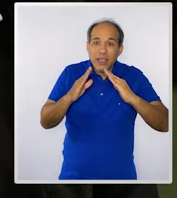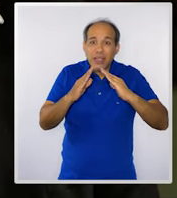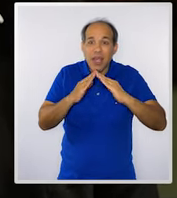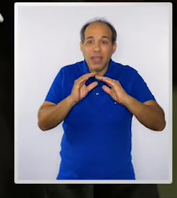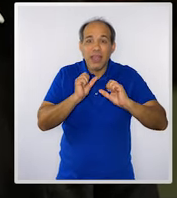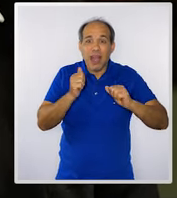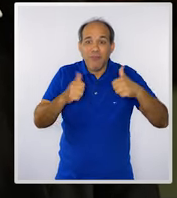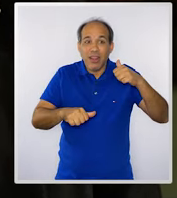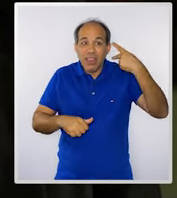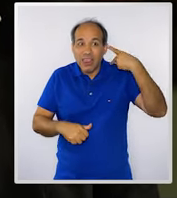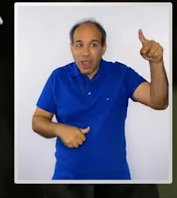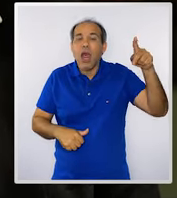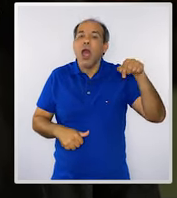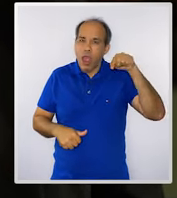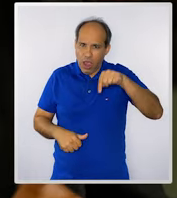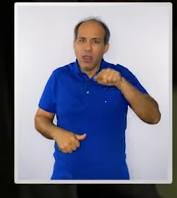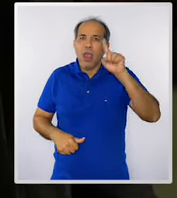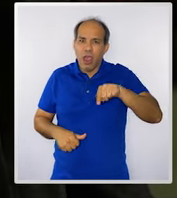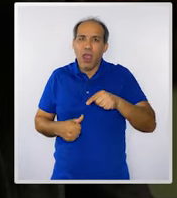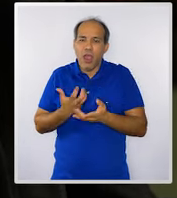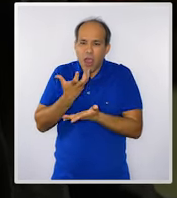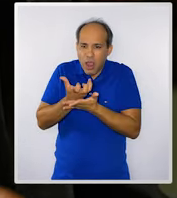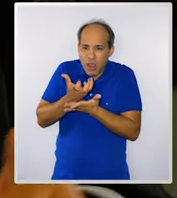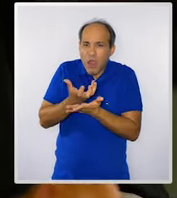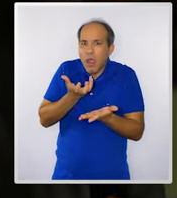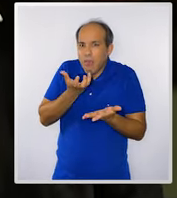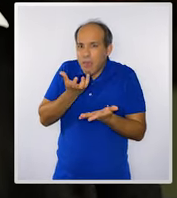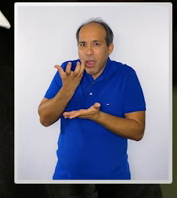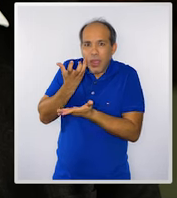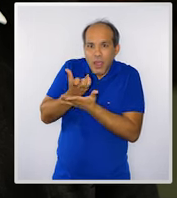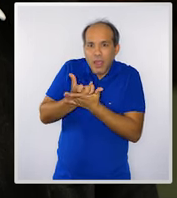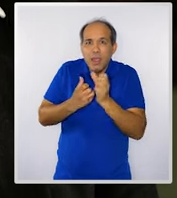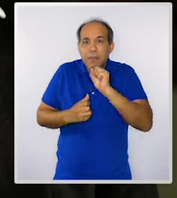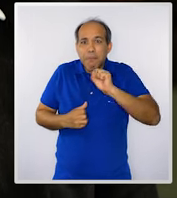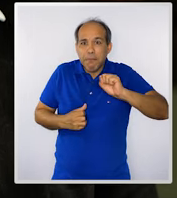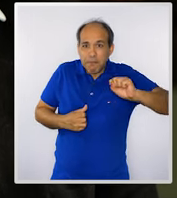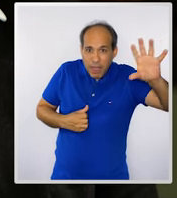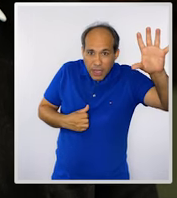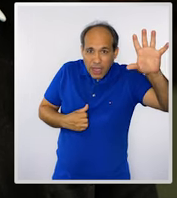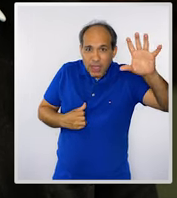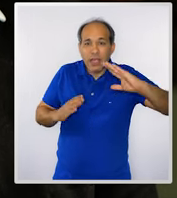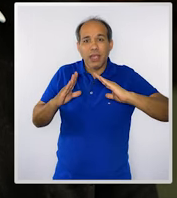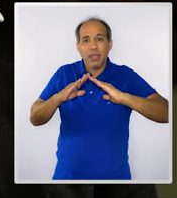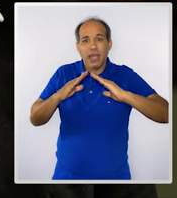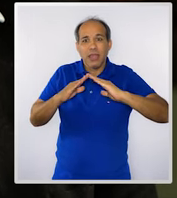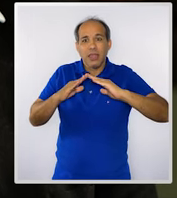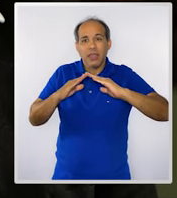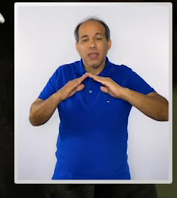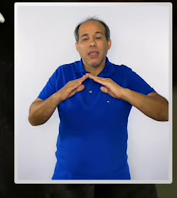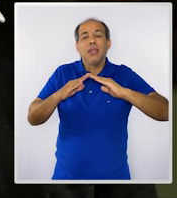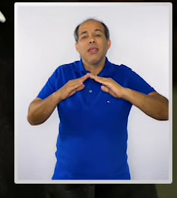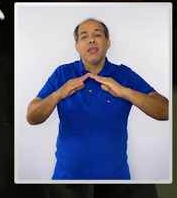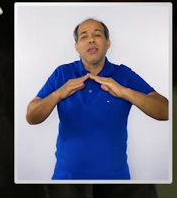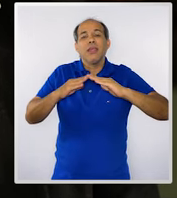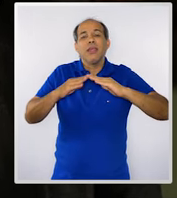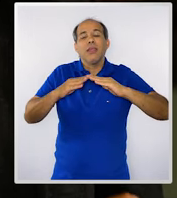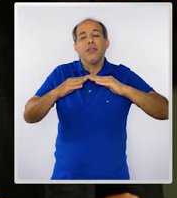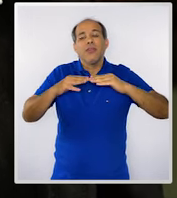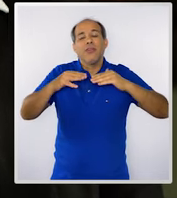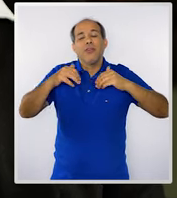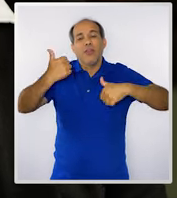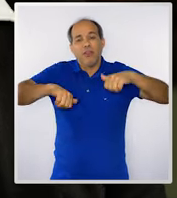feita pela Casa de Avaliação, é essa sim, que é gravada, que é encaminhada para a Casa da Avaliação Externa.